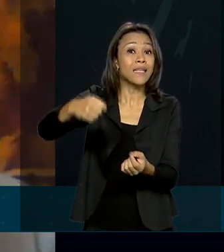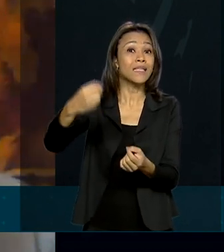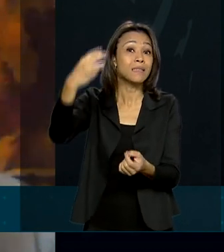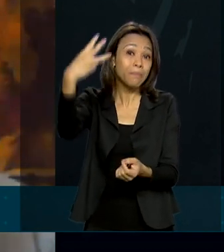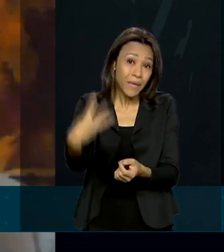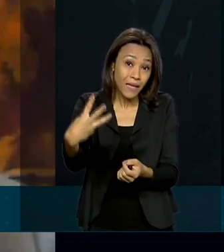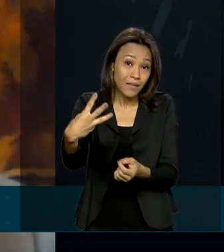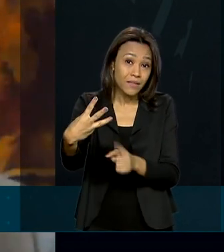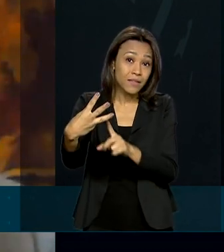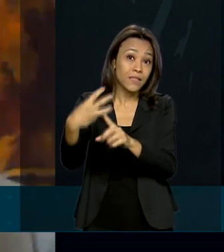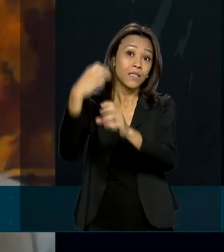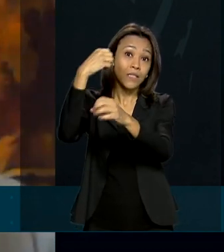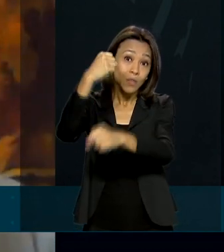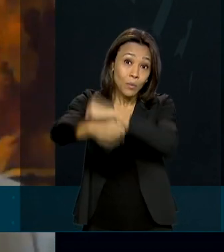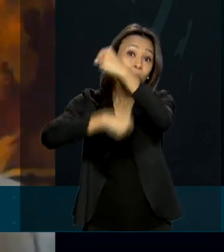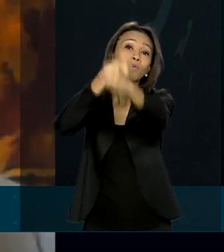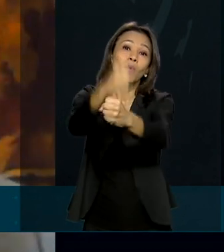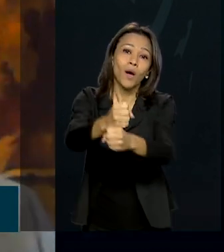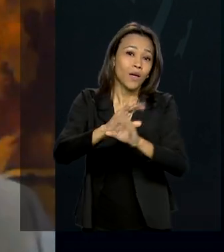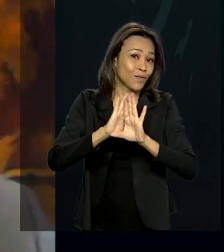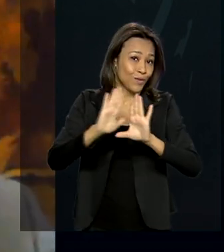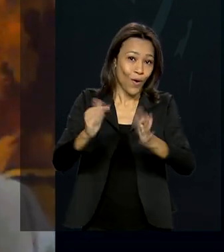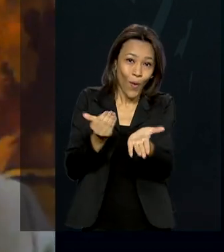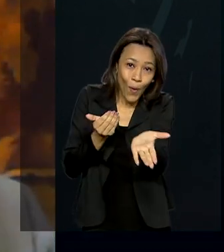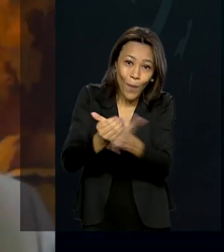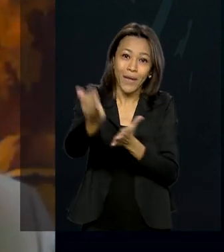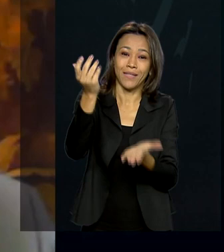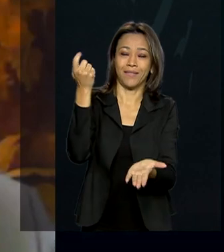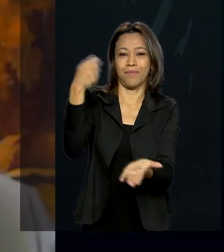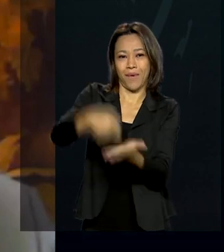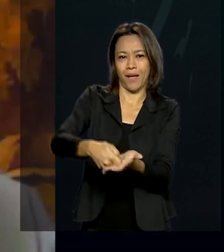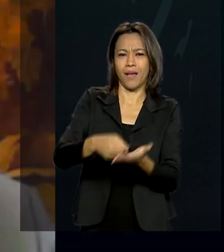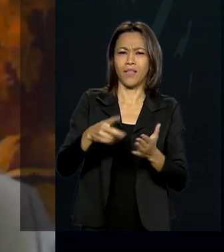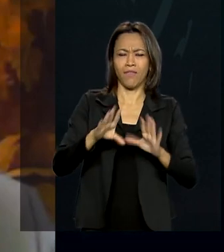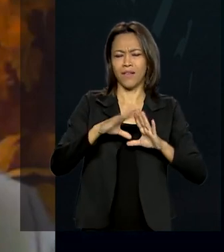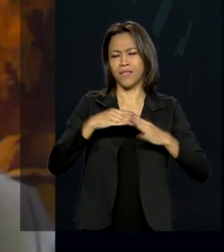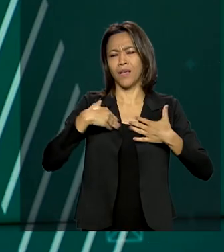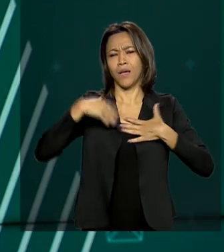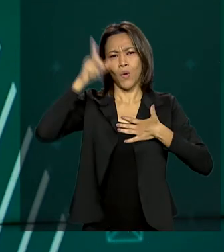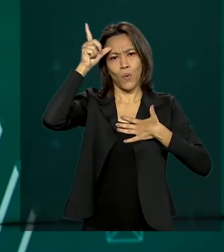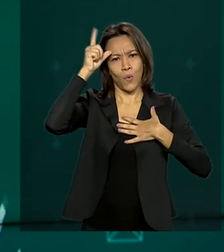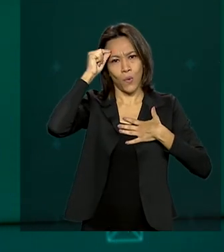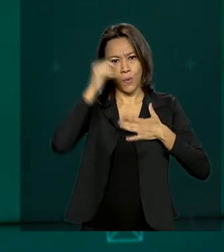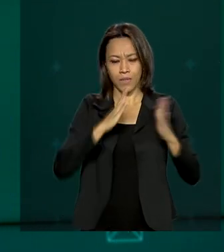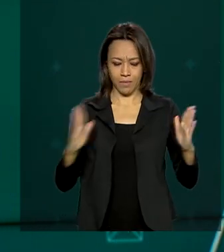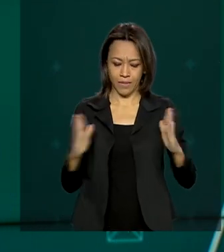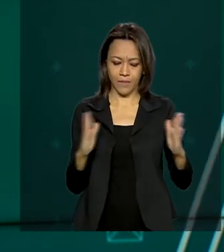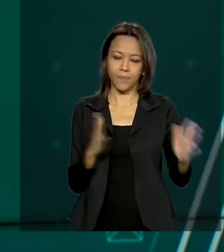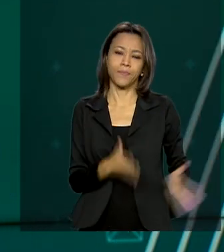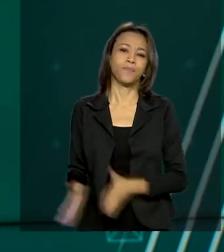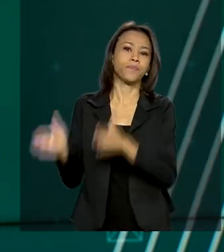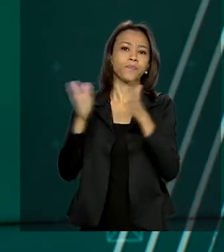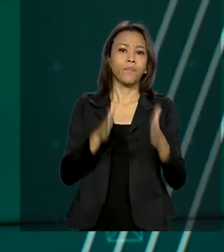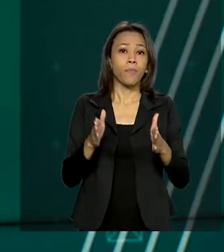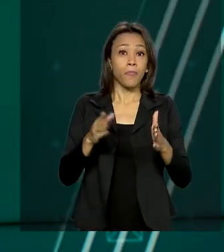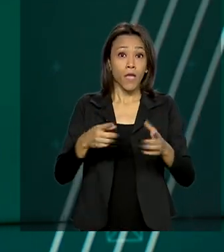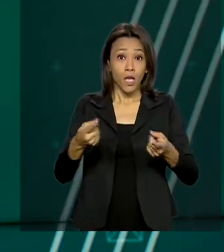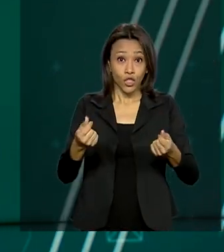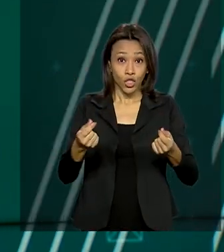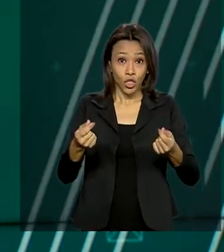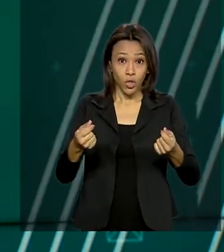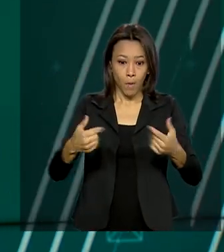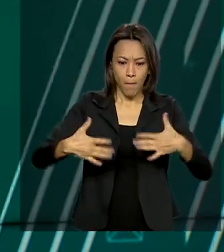de 2021. Então vai passar com mais tranquilidade esse sufoco. Reaquecer o comércio e